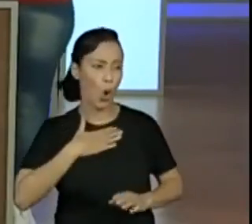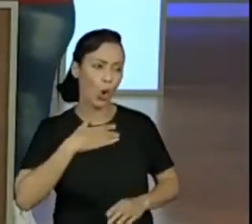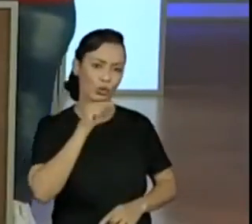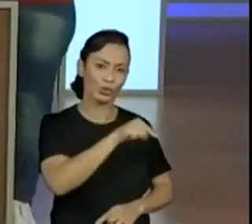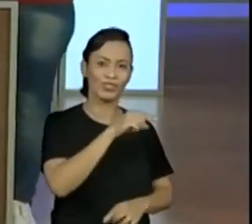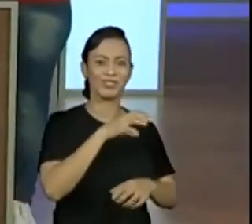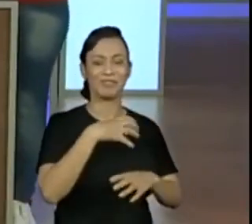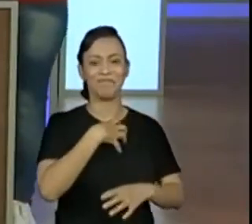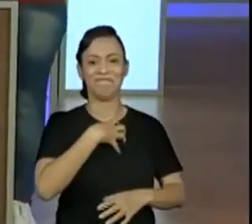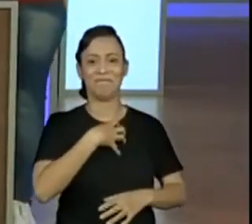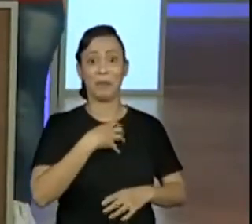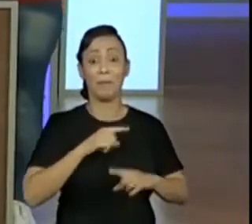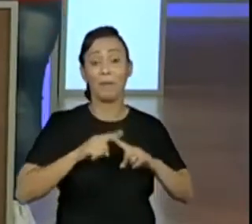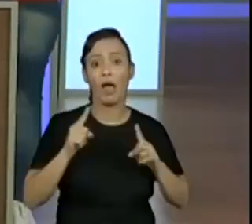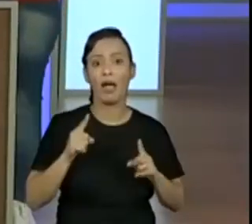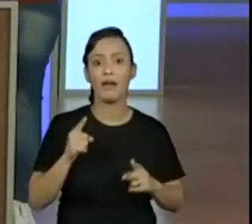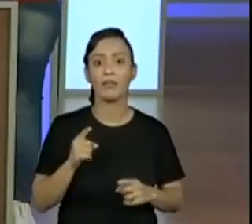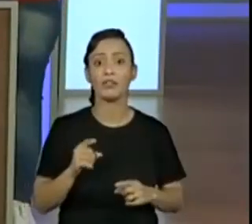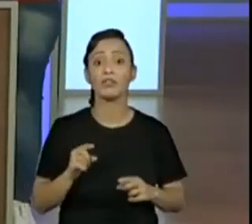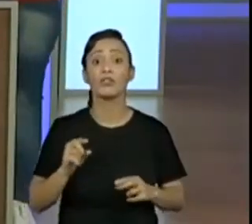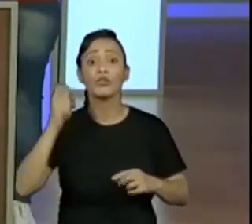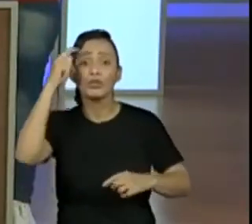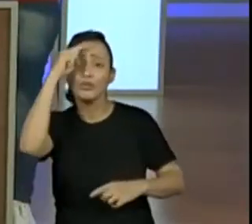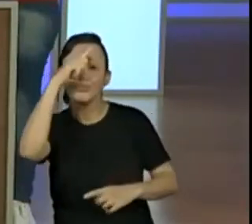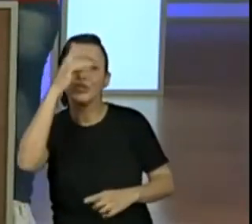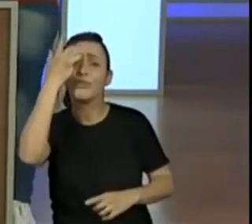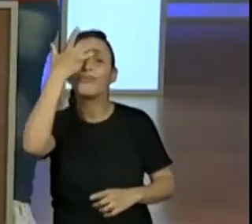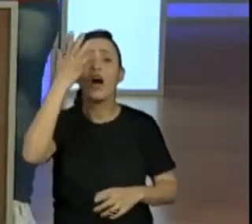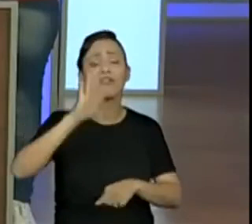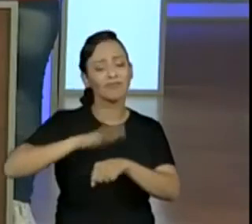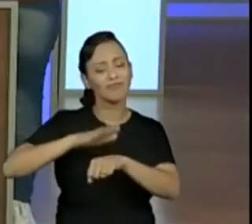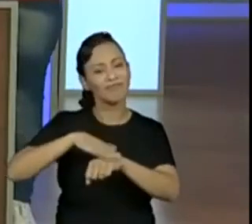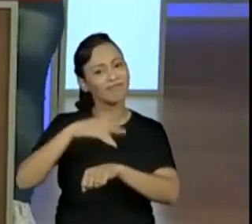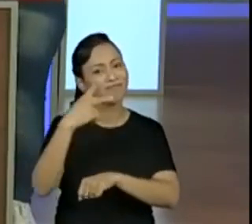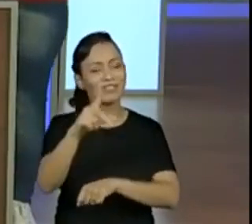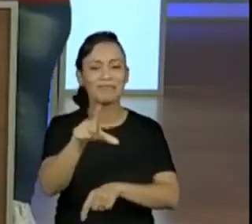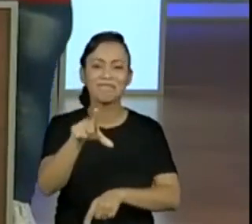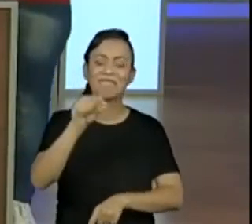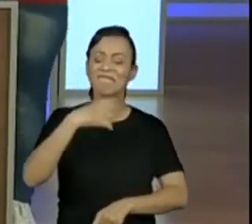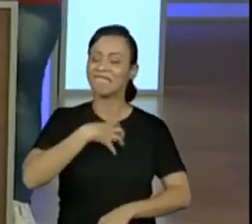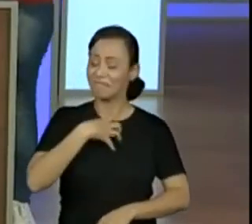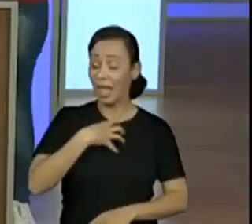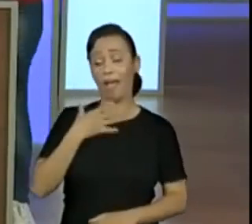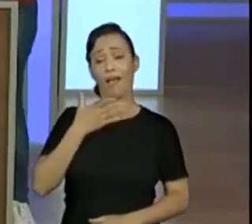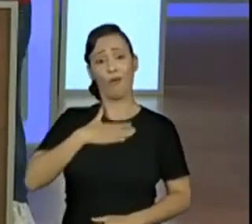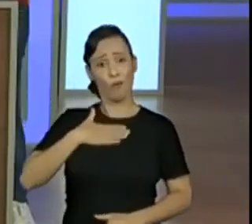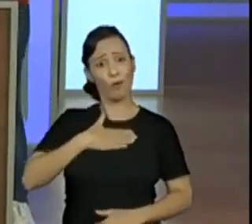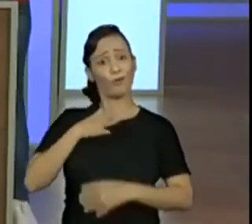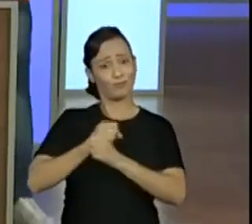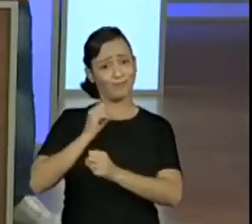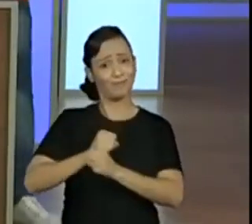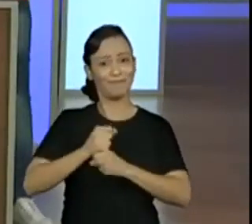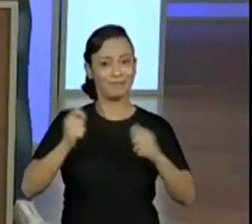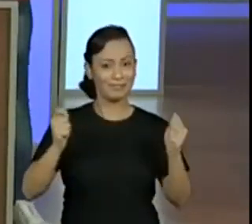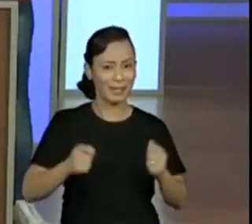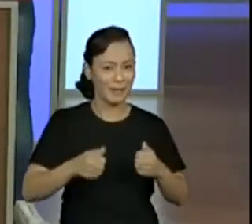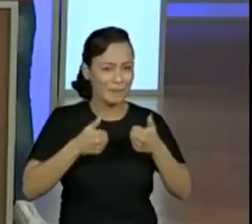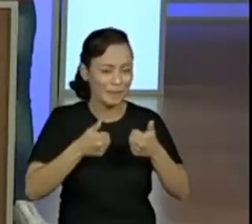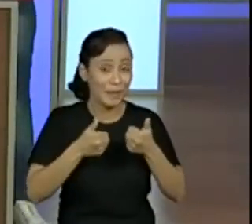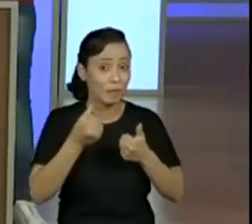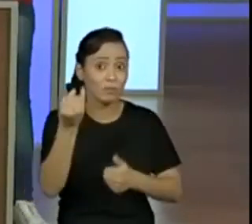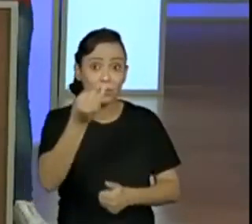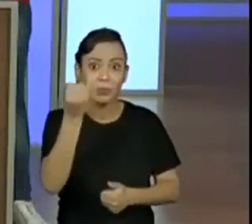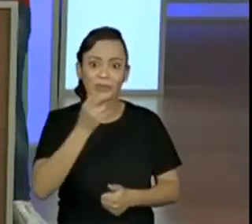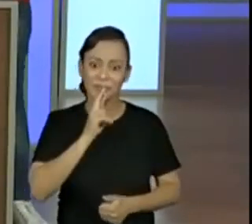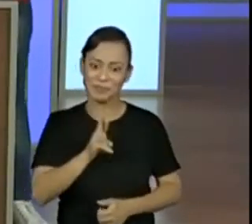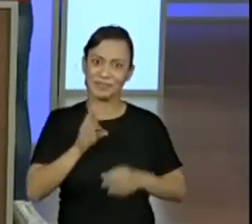existe estratégia mais difícil, mais fácil. Os alunos que vão achar qual é a melhor forma para eles chegarem ao resultado. Verdade. O importante é